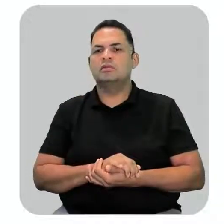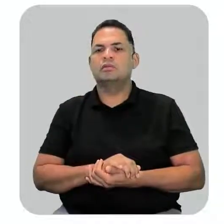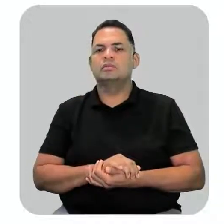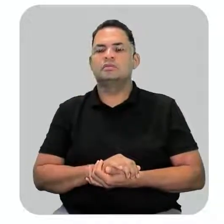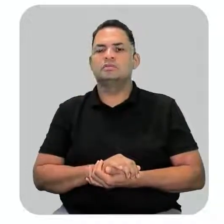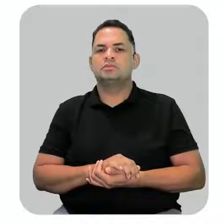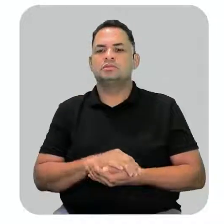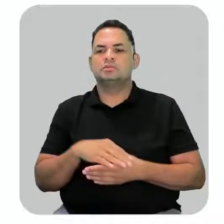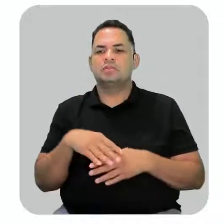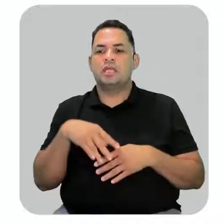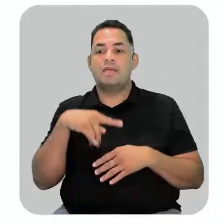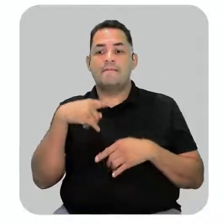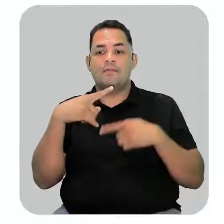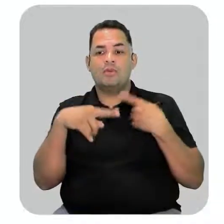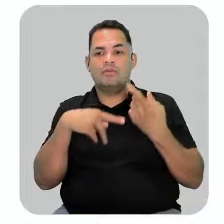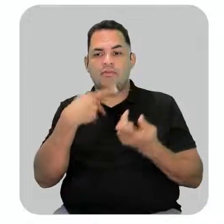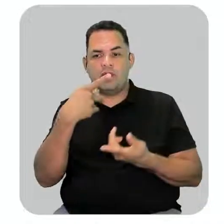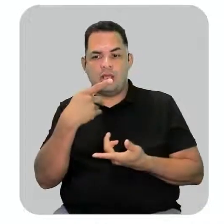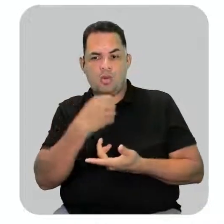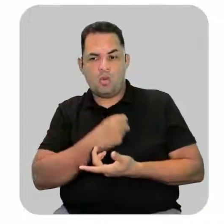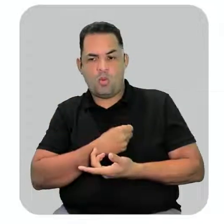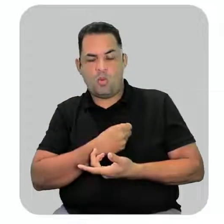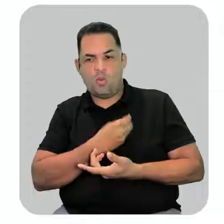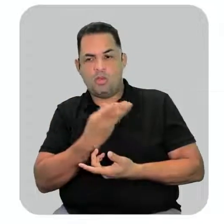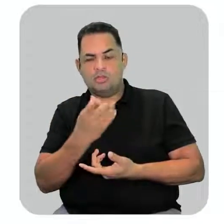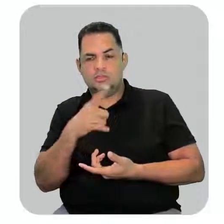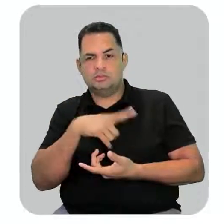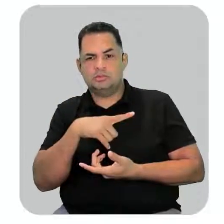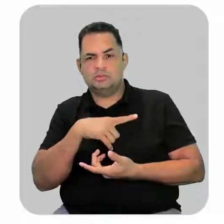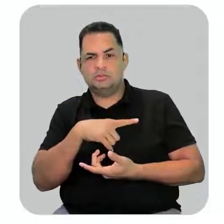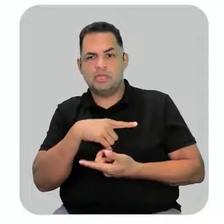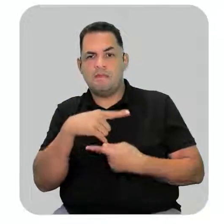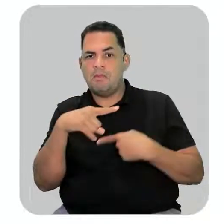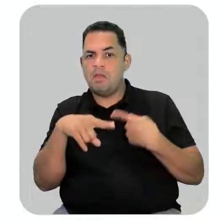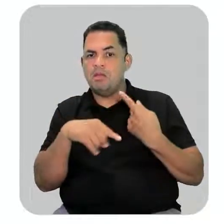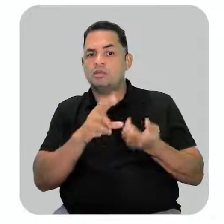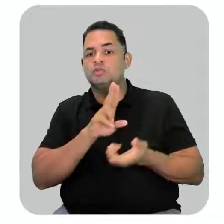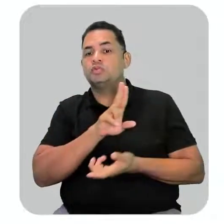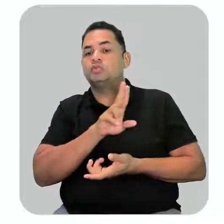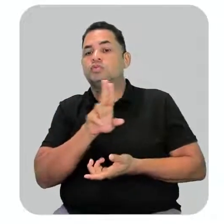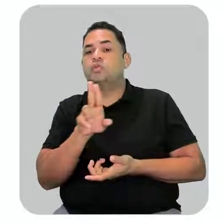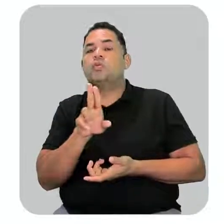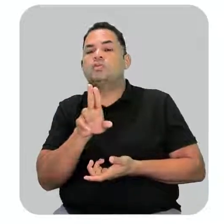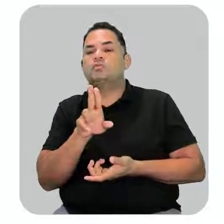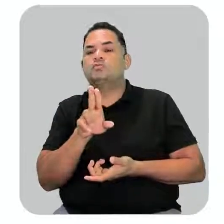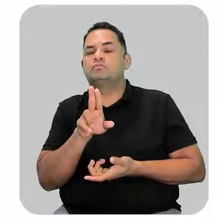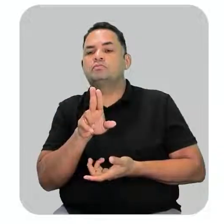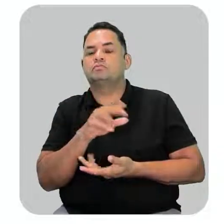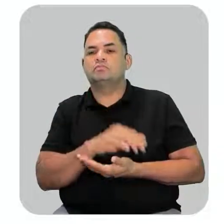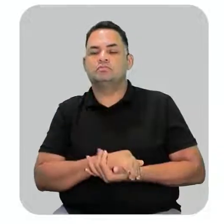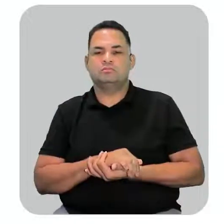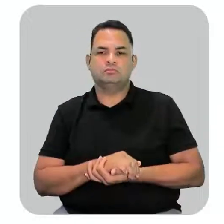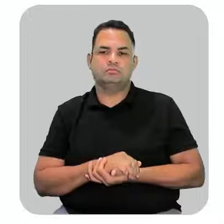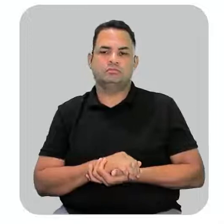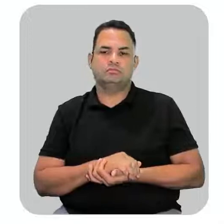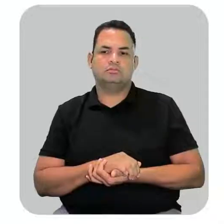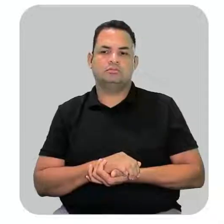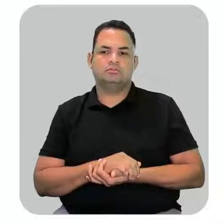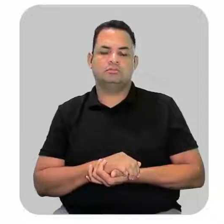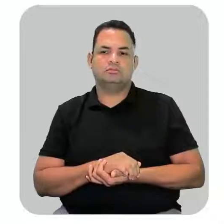quantos existem, você ainda tem que dar o nome dessas cetonas. Então, vamos lá.